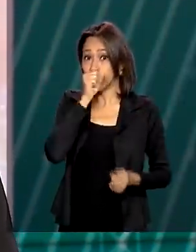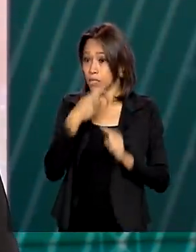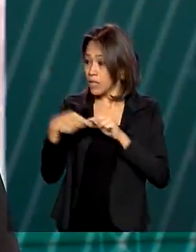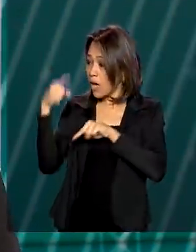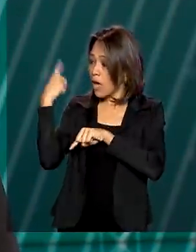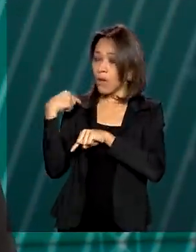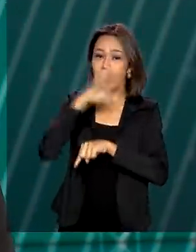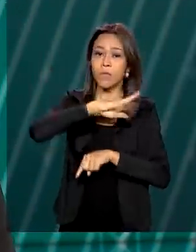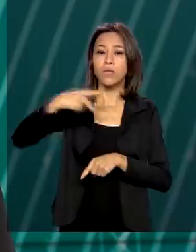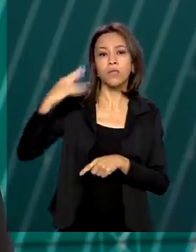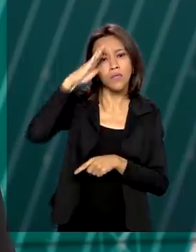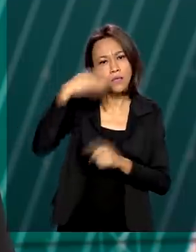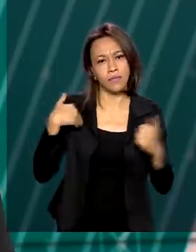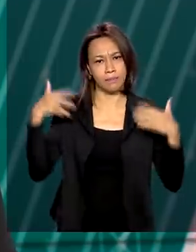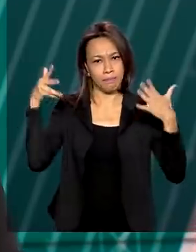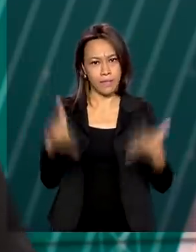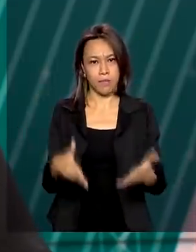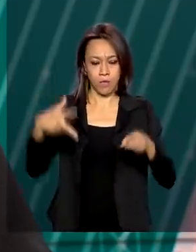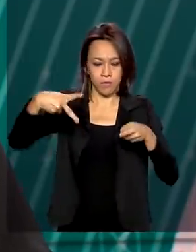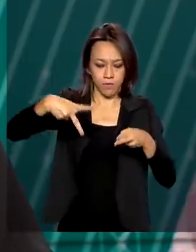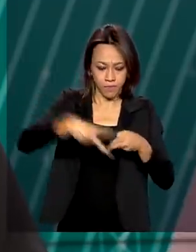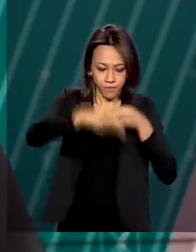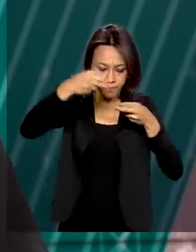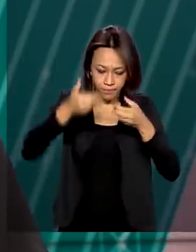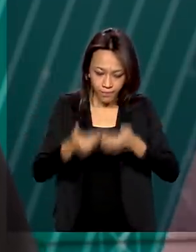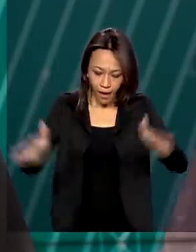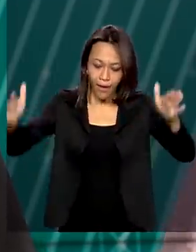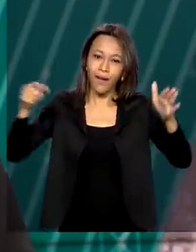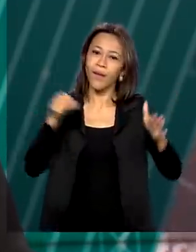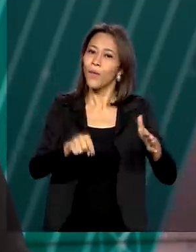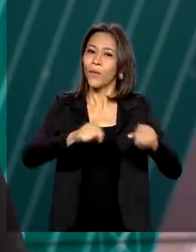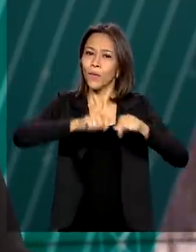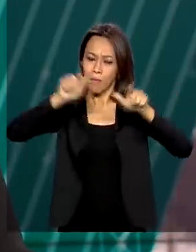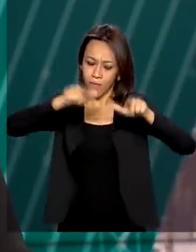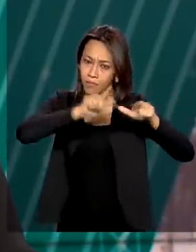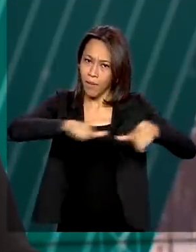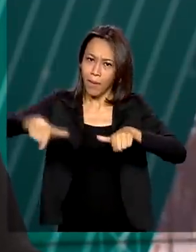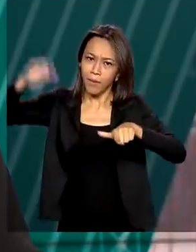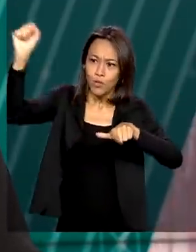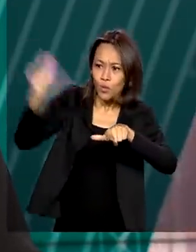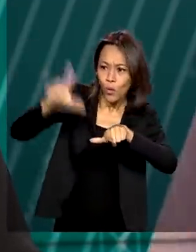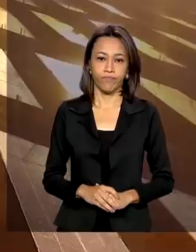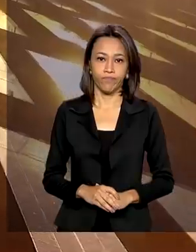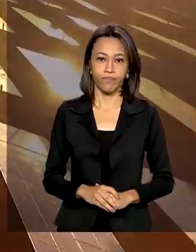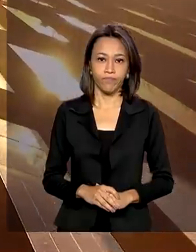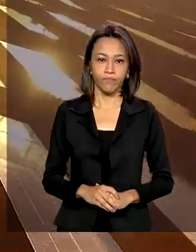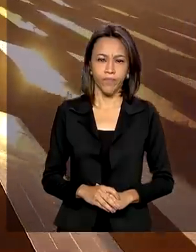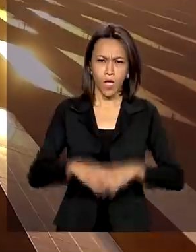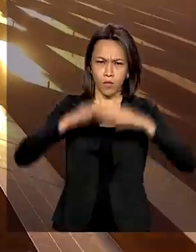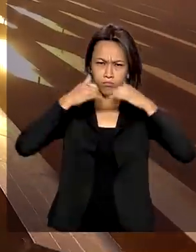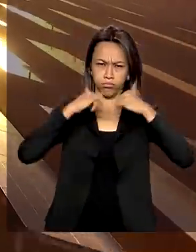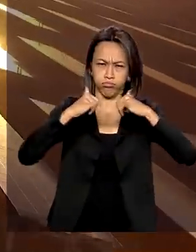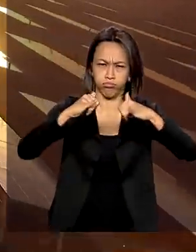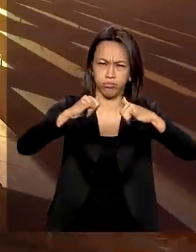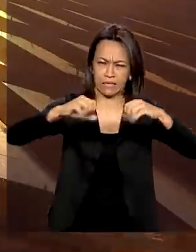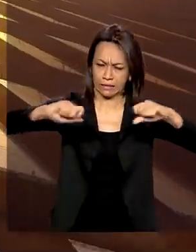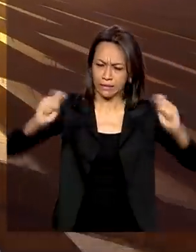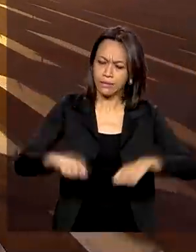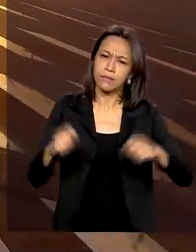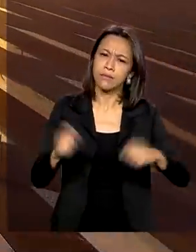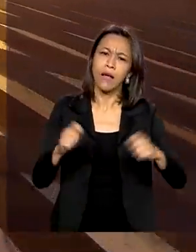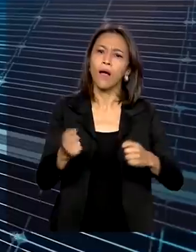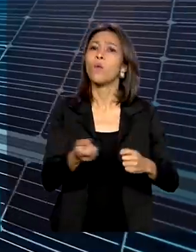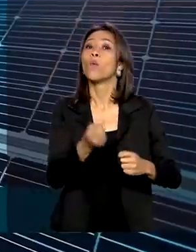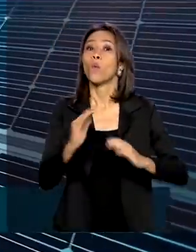participou da inauguração de um importante parque solar de geração do Centro-Oeste. Energia suficiente para